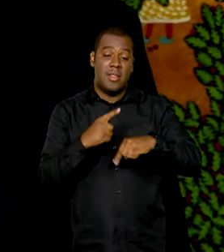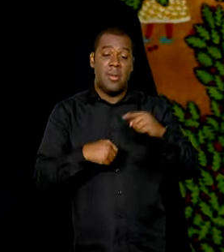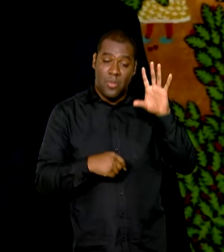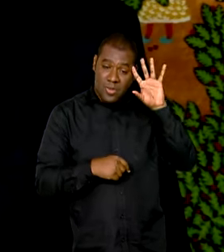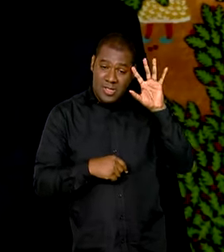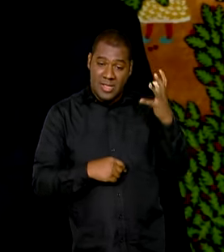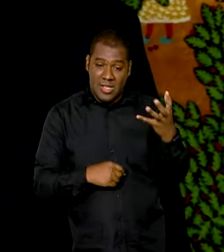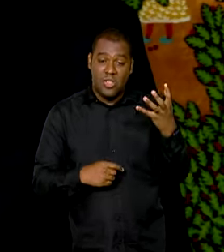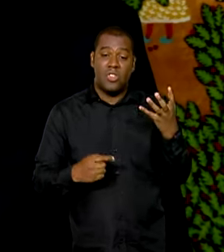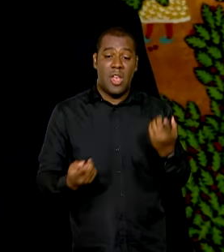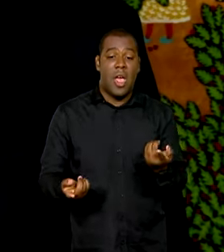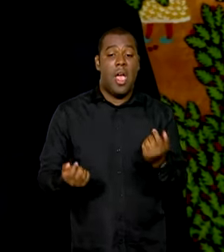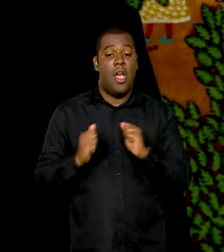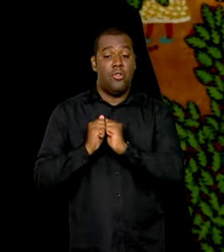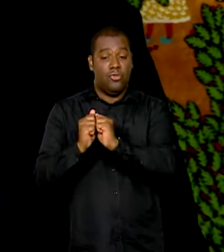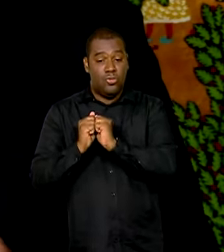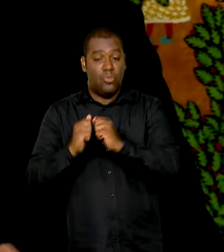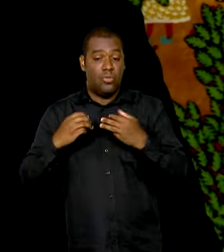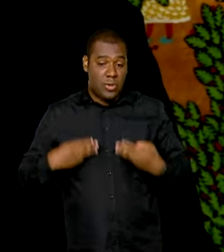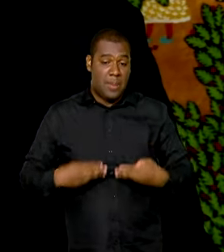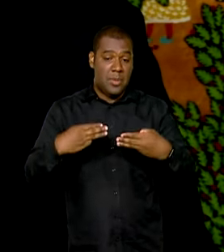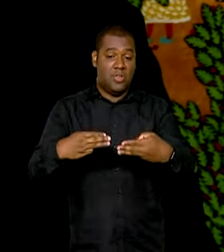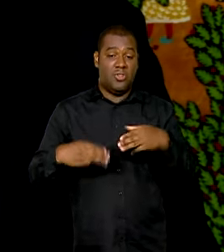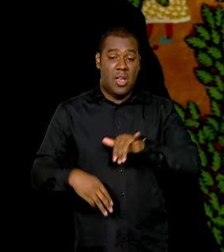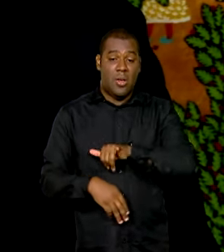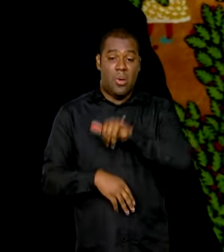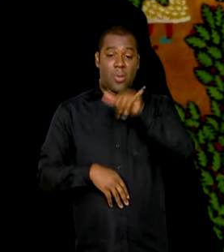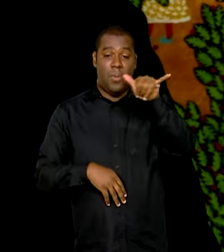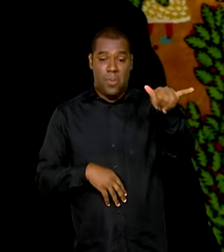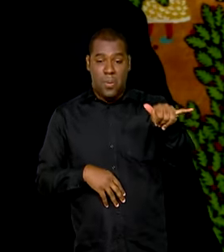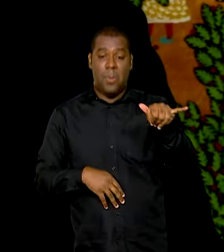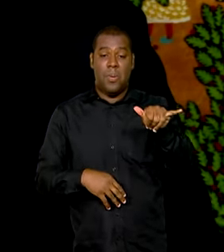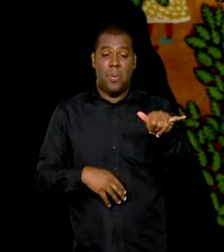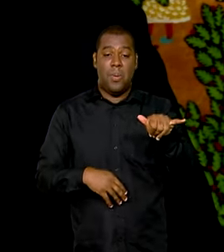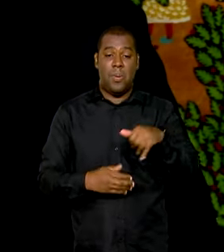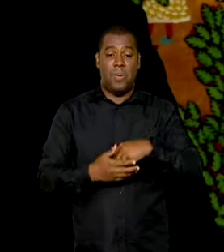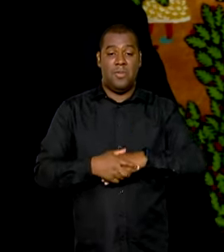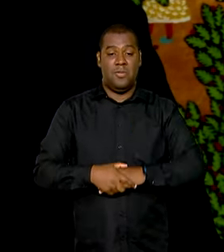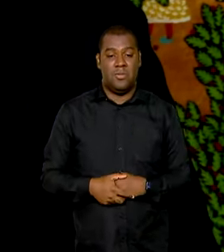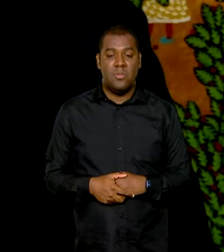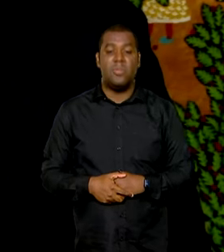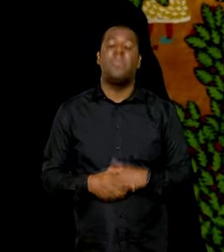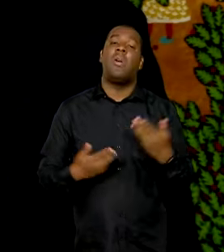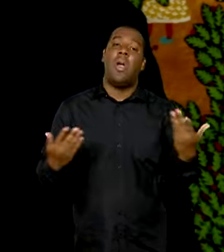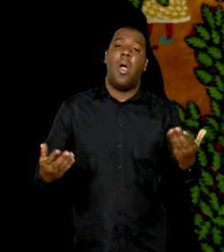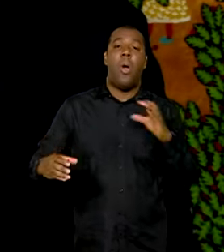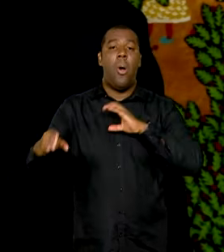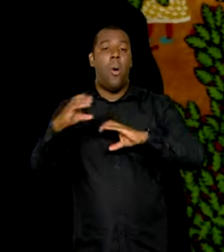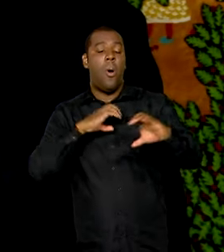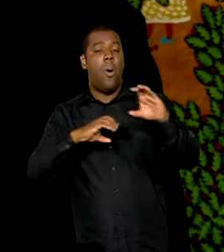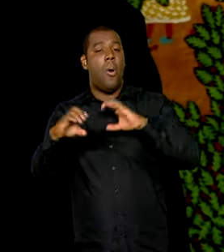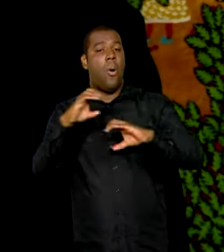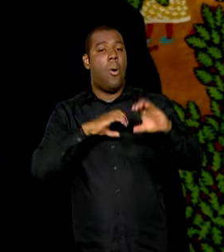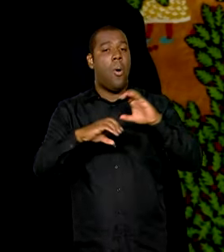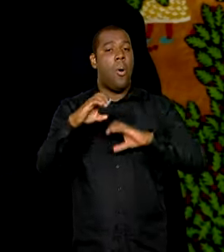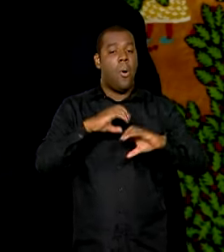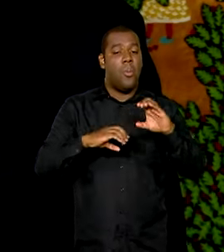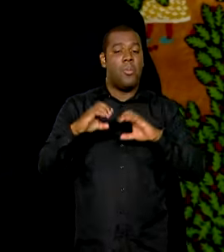em conjunto com o Ministério de Portos e Aeroportos, com o ministro Silvio, dialogar com as demais pastas e encontrar medidas que nos ajudem a